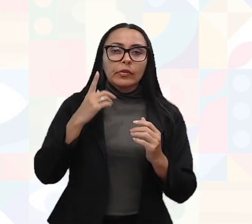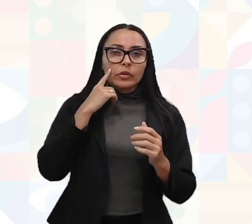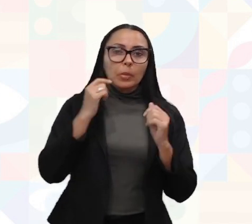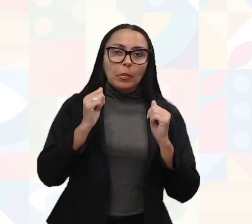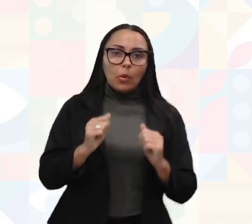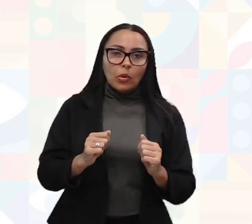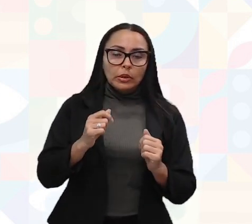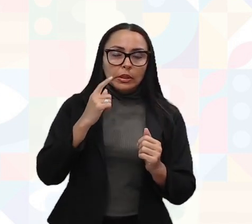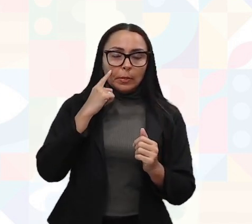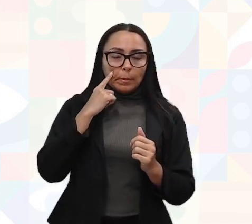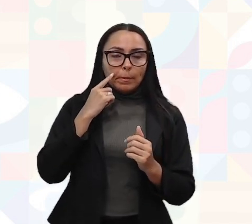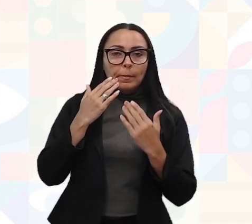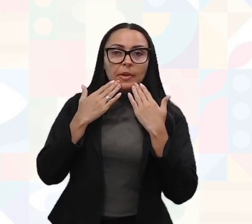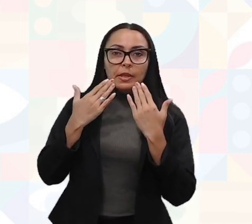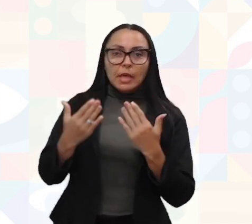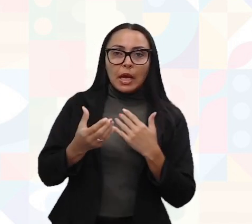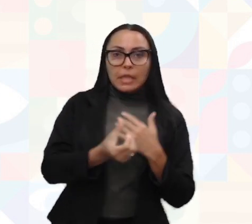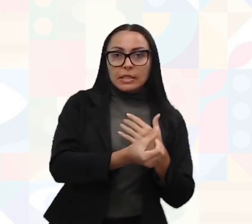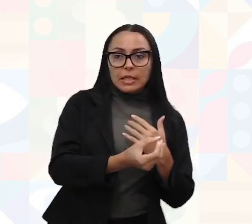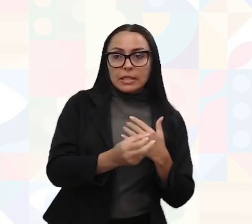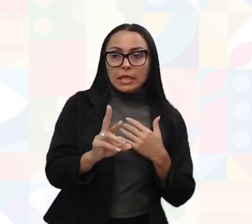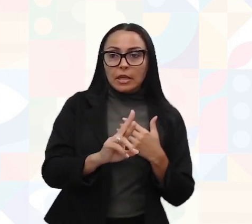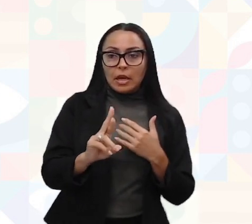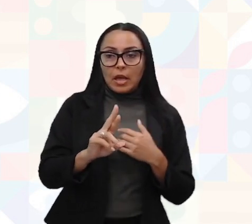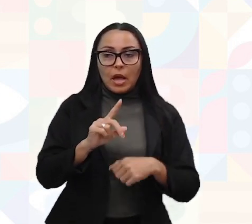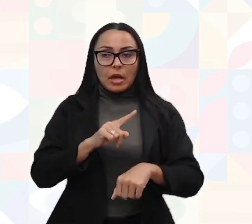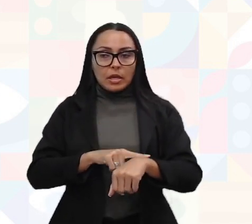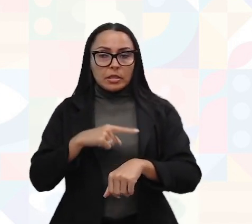cobrando, tem gente que cobra R$60 a hora,